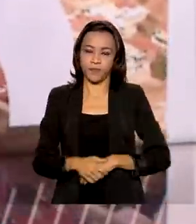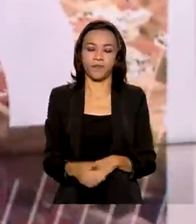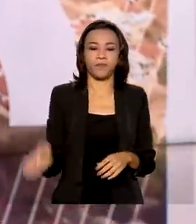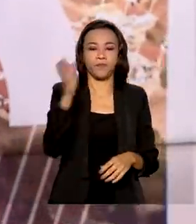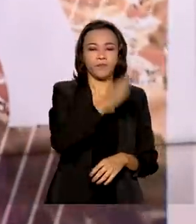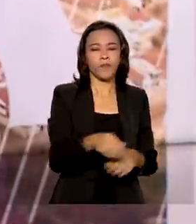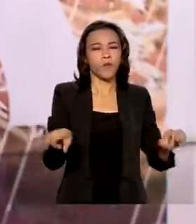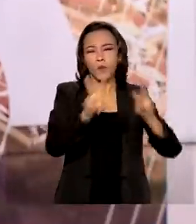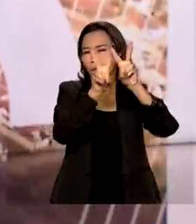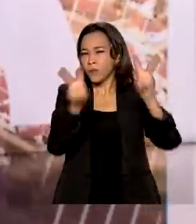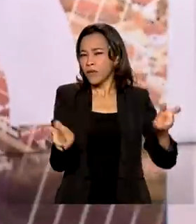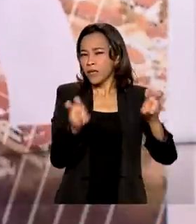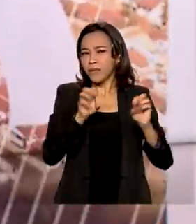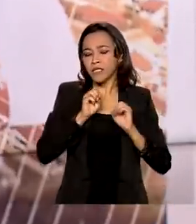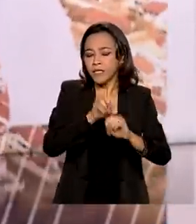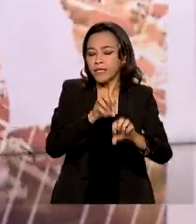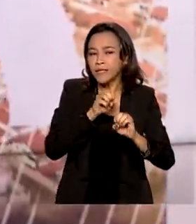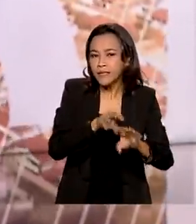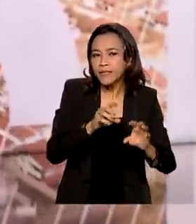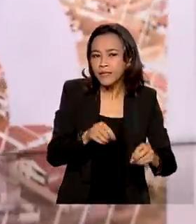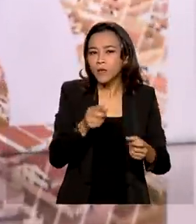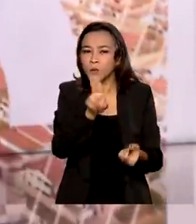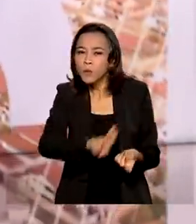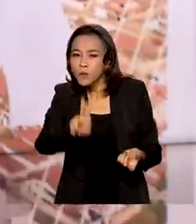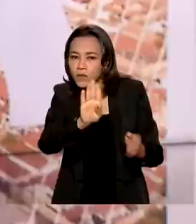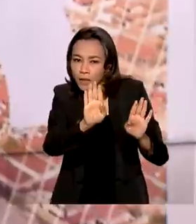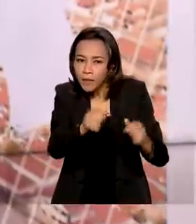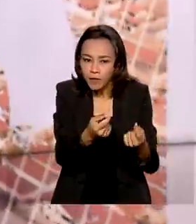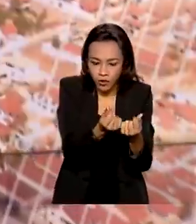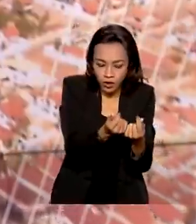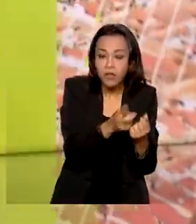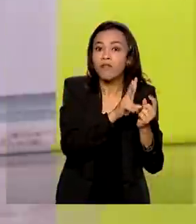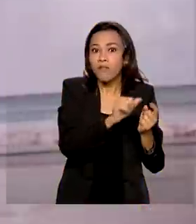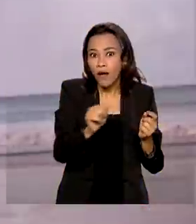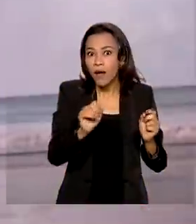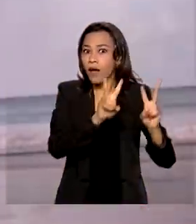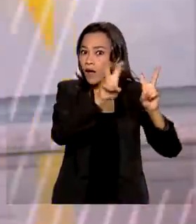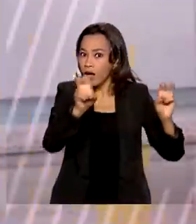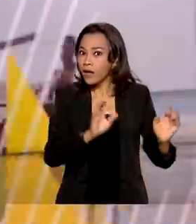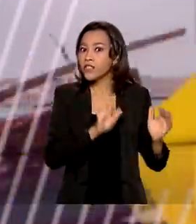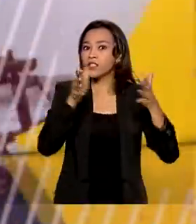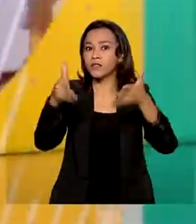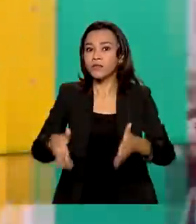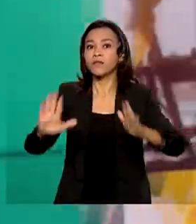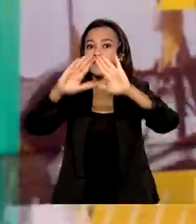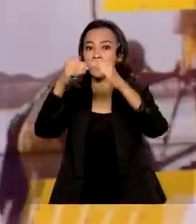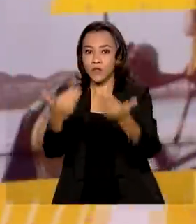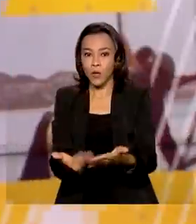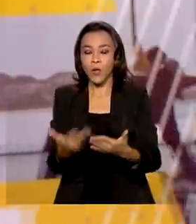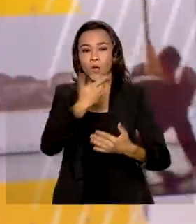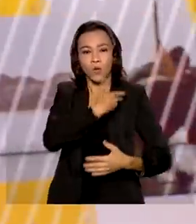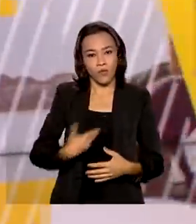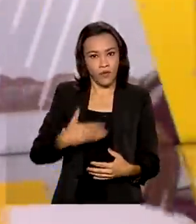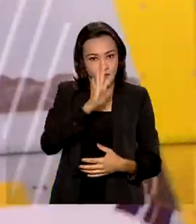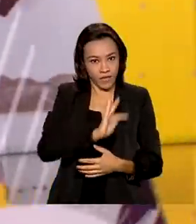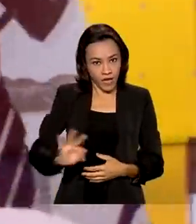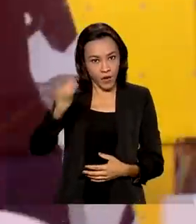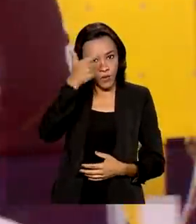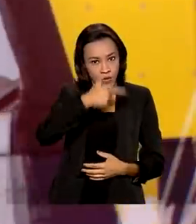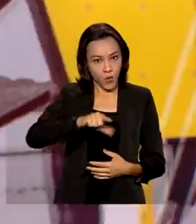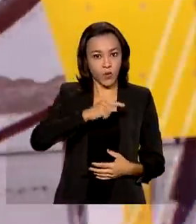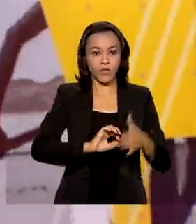educação financeira vai chegar também às escolas. O governo federal e a Comissão de Valores Mobiliários vão capacitar